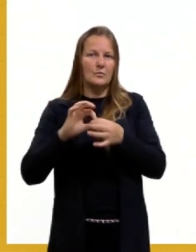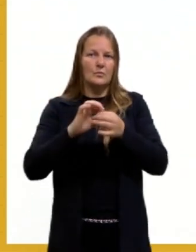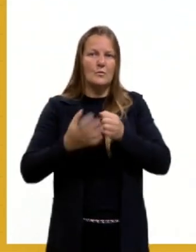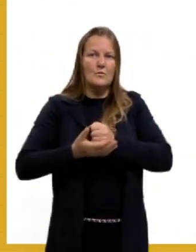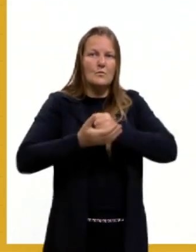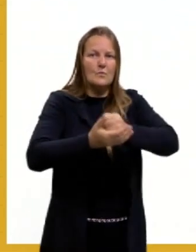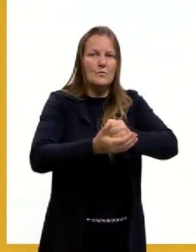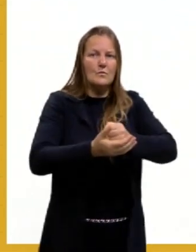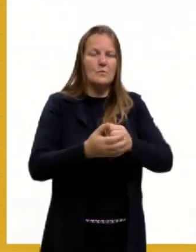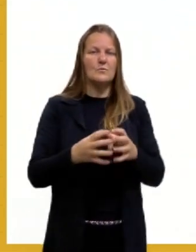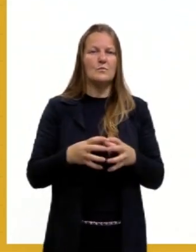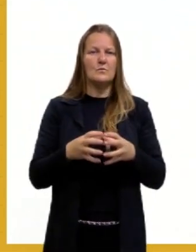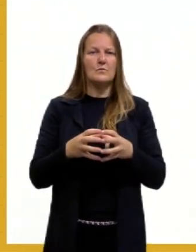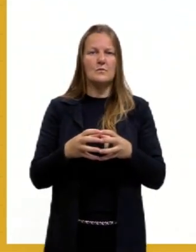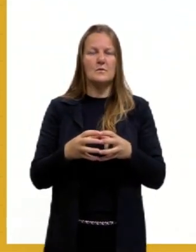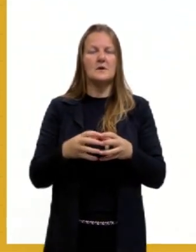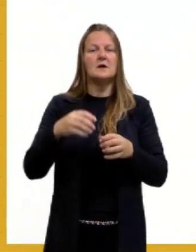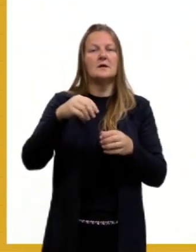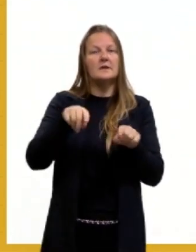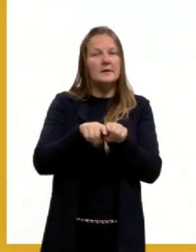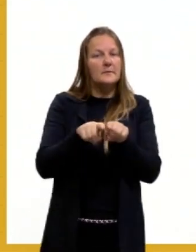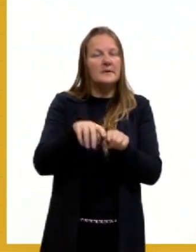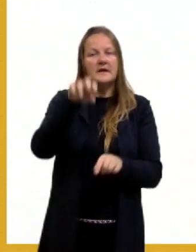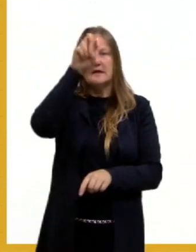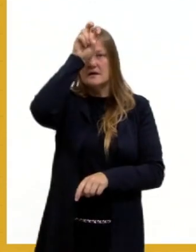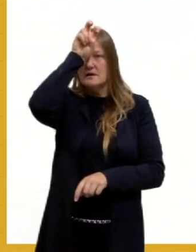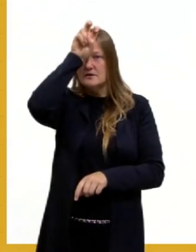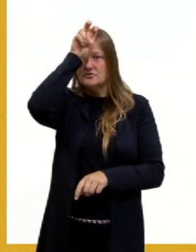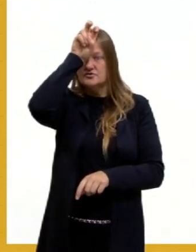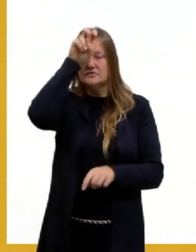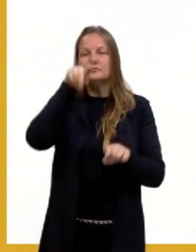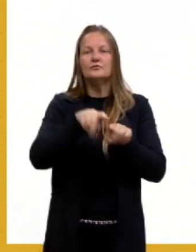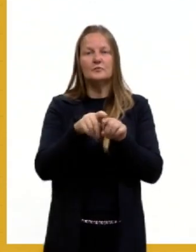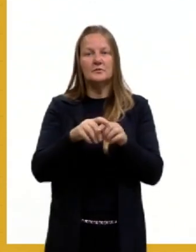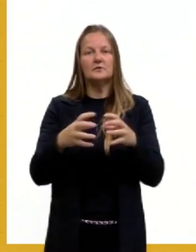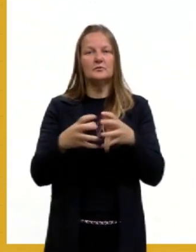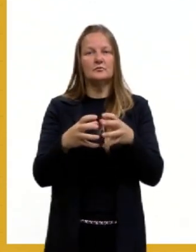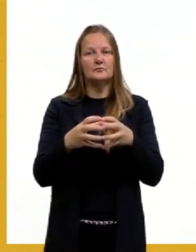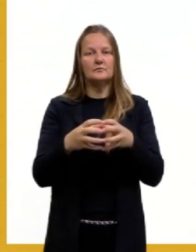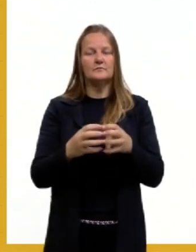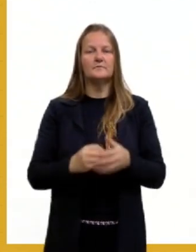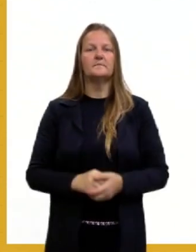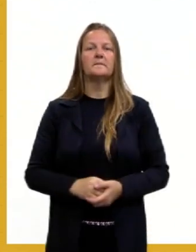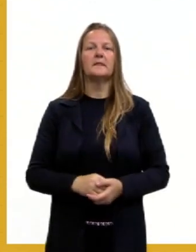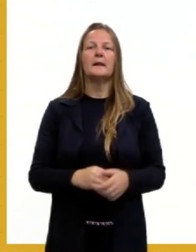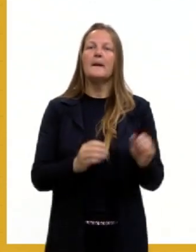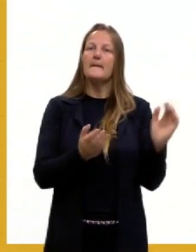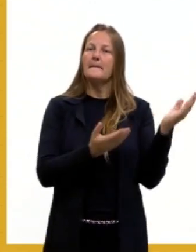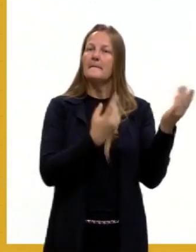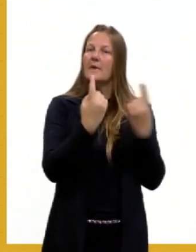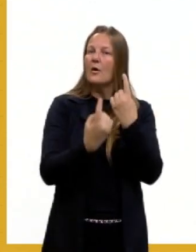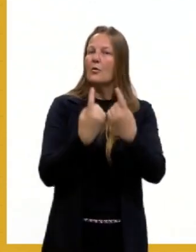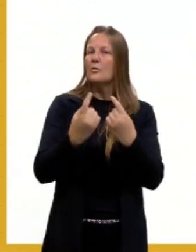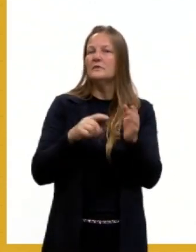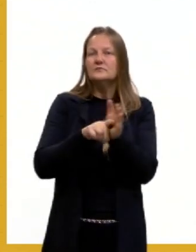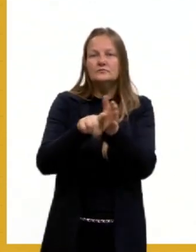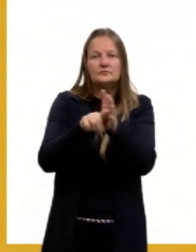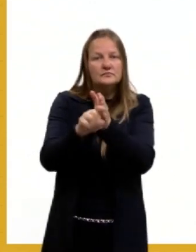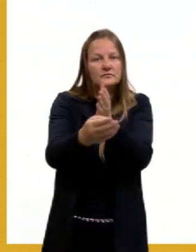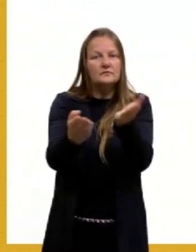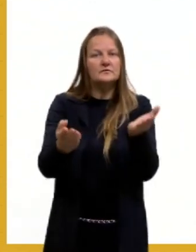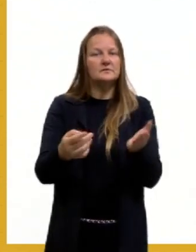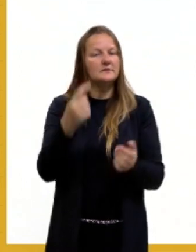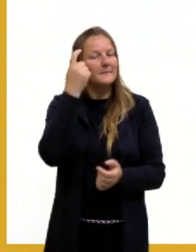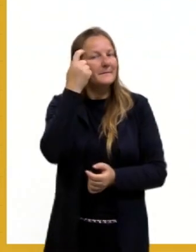vai, certo, dentro do próprio Egito, também, né, então, faz parte com essa questão. E aí, eu trago algumas questões aqui para vocês, tá,